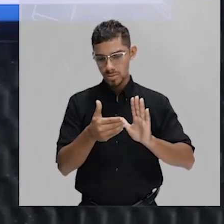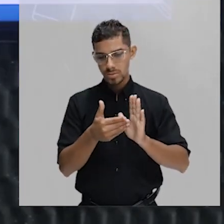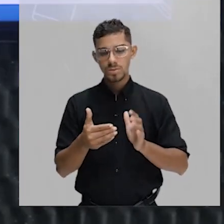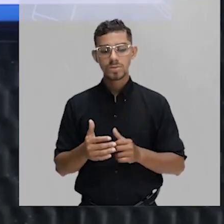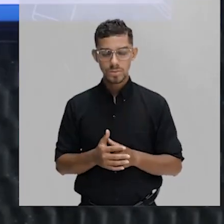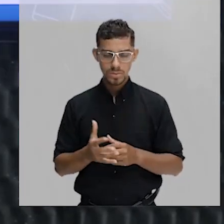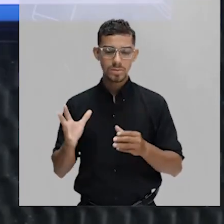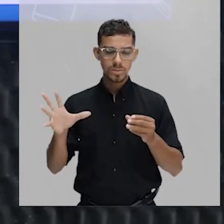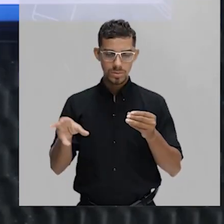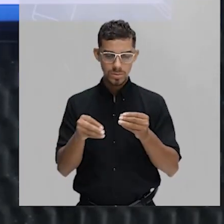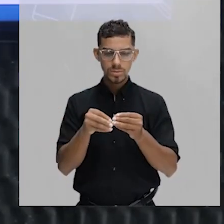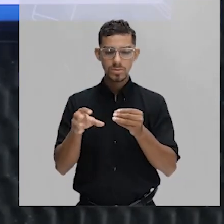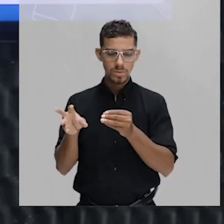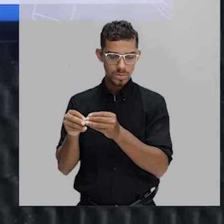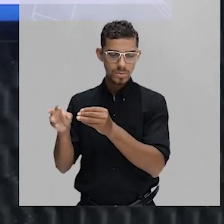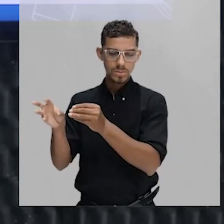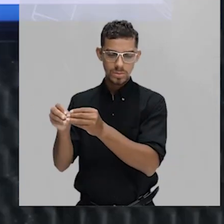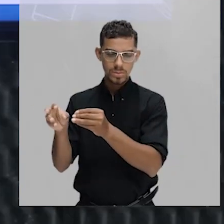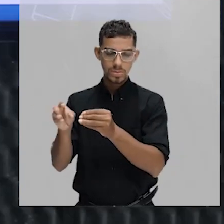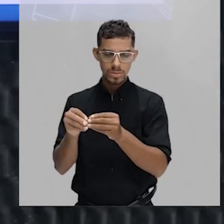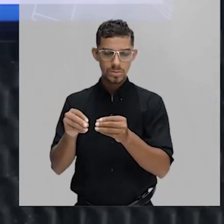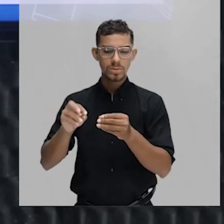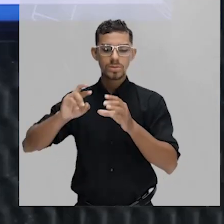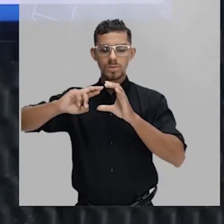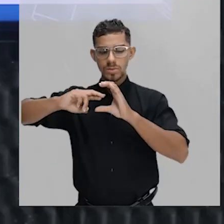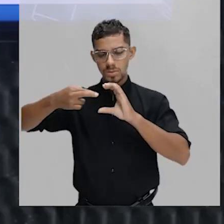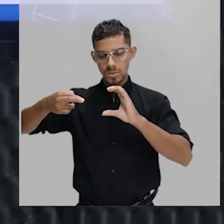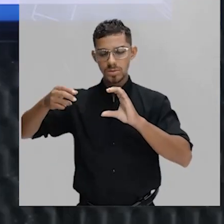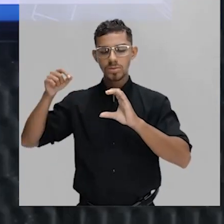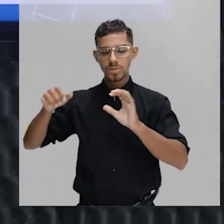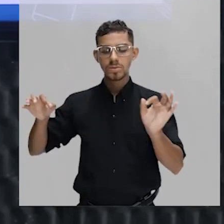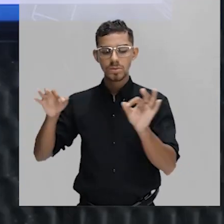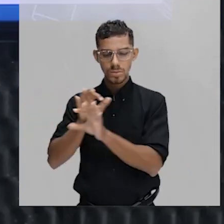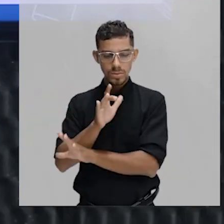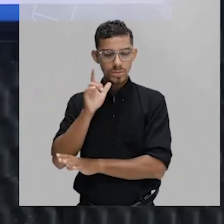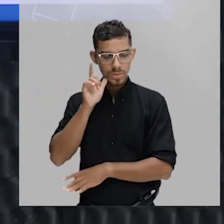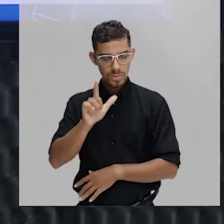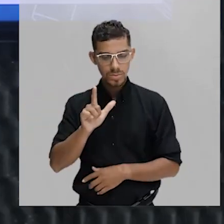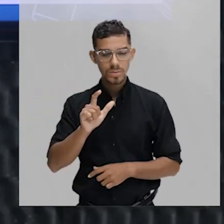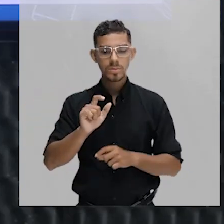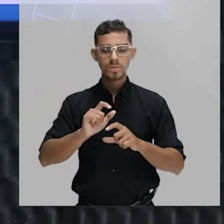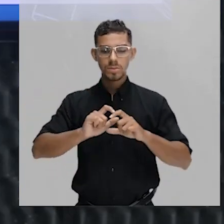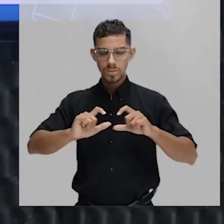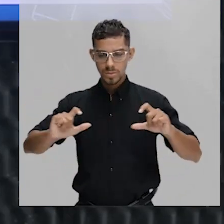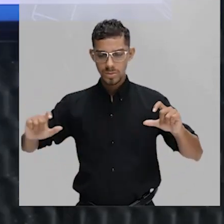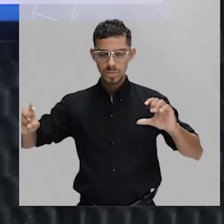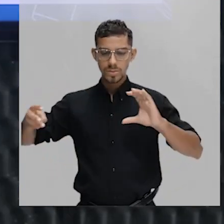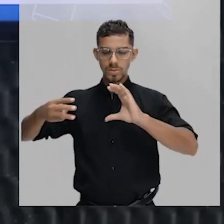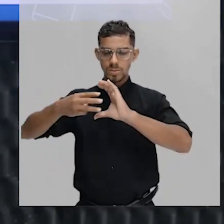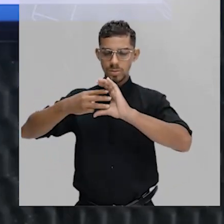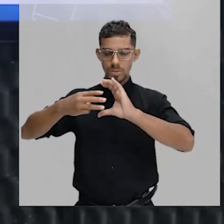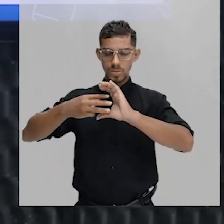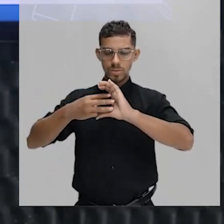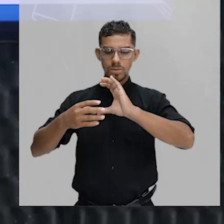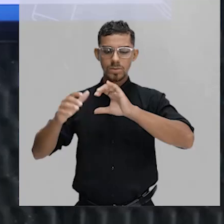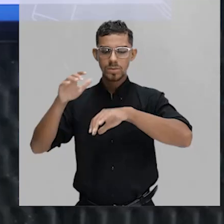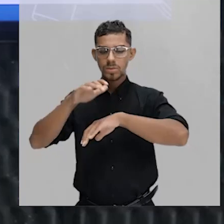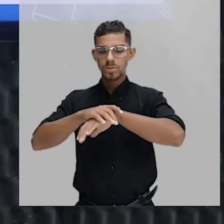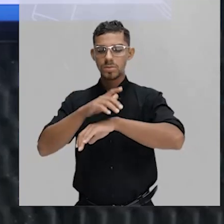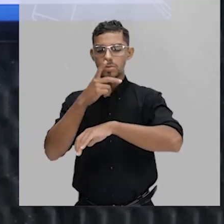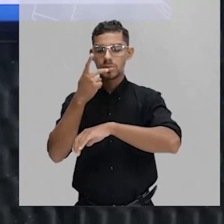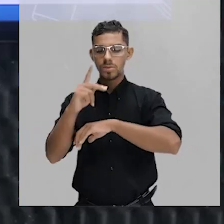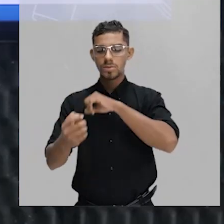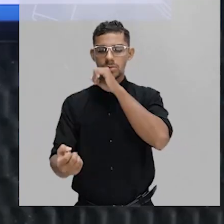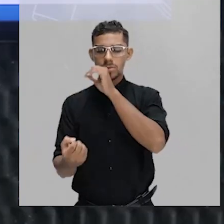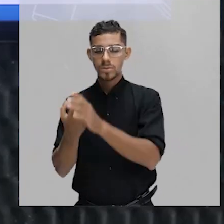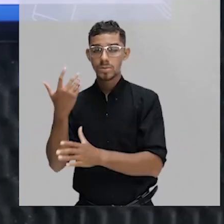são unidos. E aí, esse RNA mensageiro, ele já está pronto para ser lido para que a célula possa produzir a proteína.